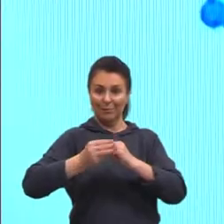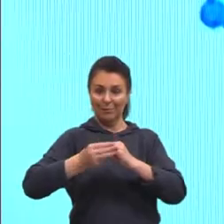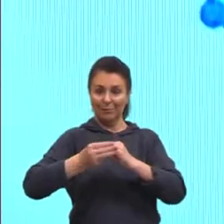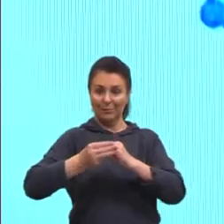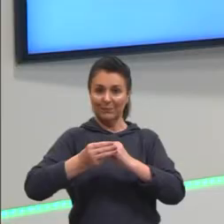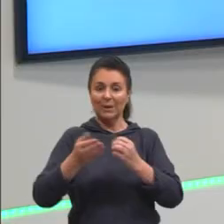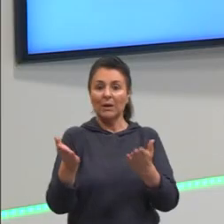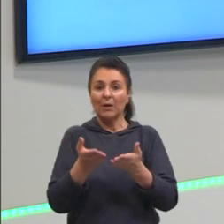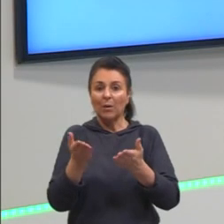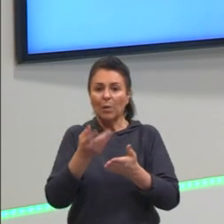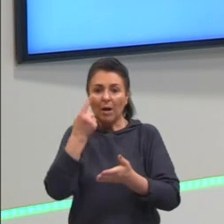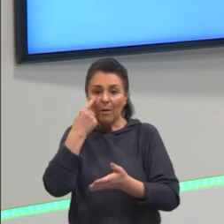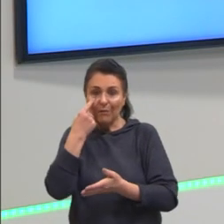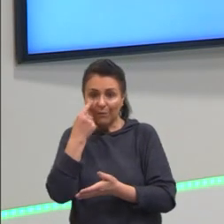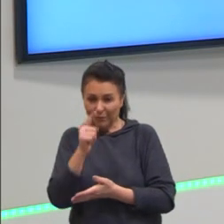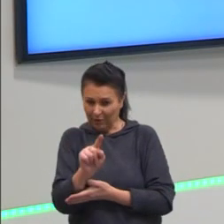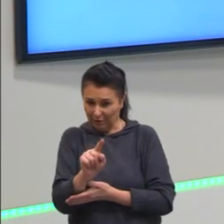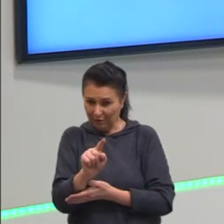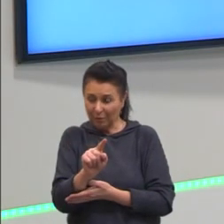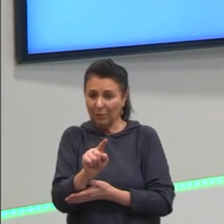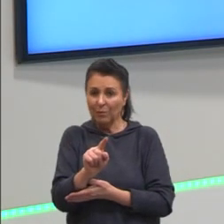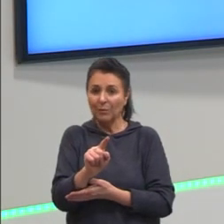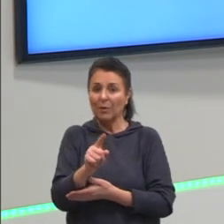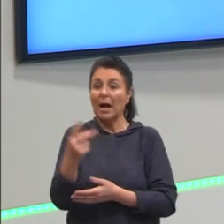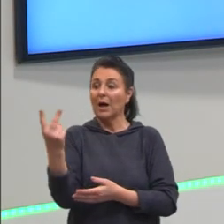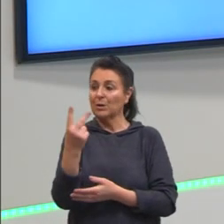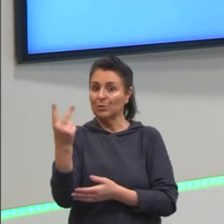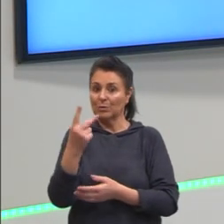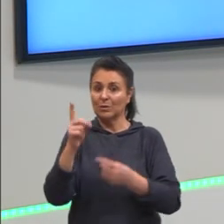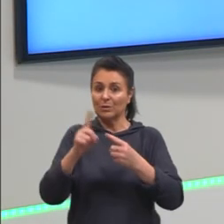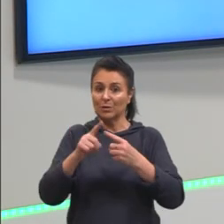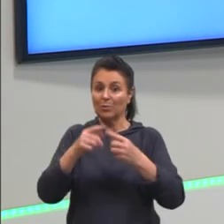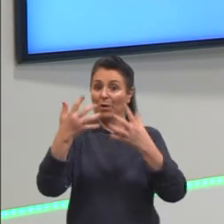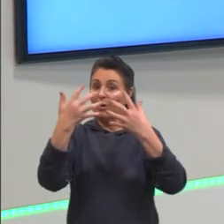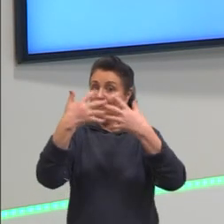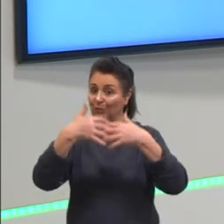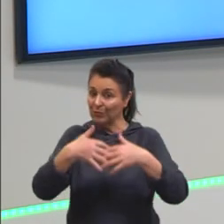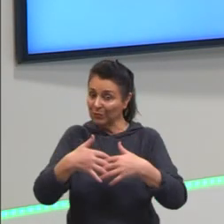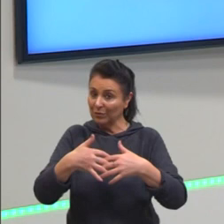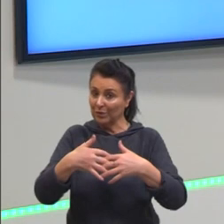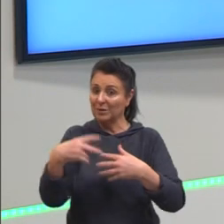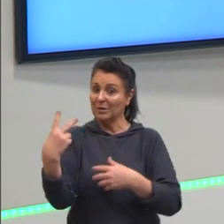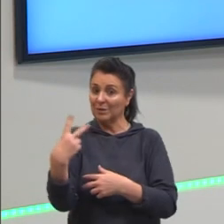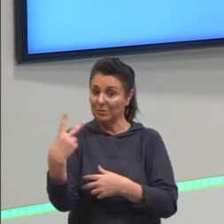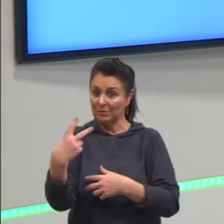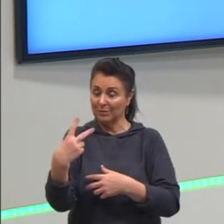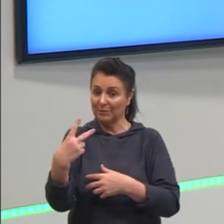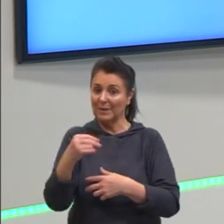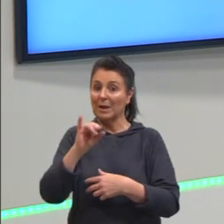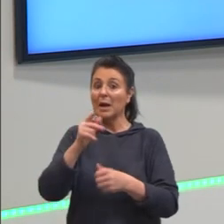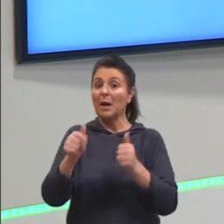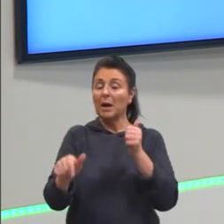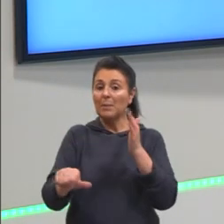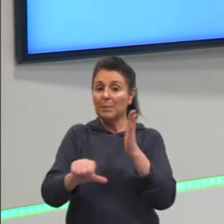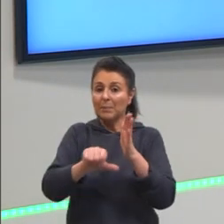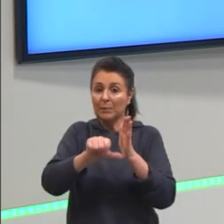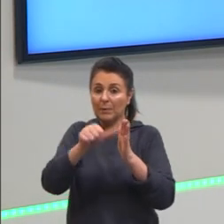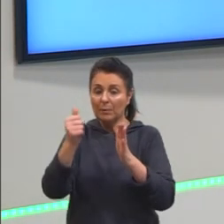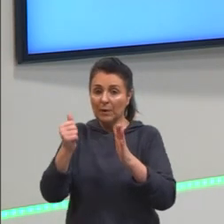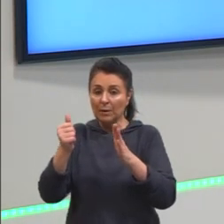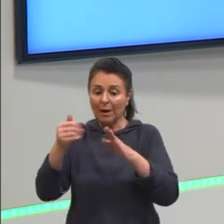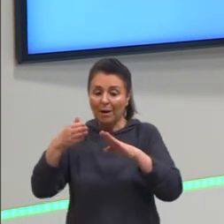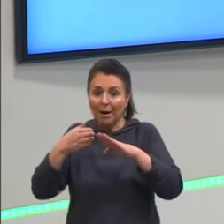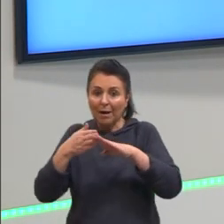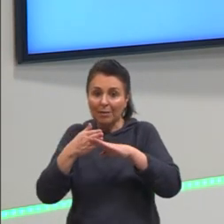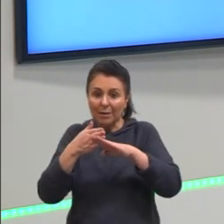Agora que vocês já viram onde é fica a integral e a periférica, vamos ver as funções lá. Integrais. Atravessam toda